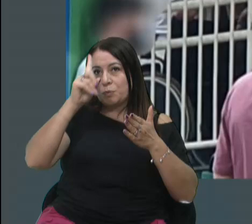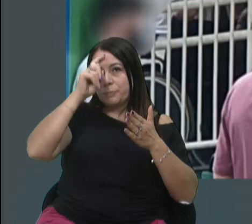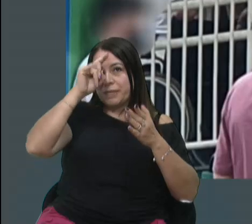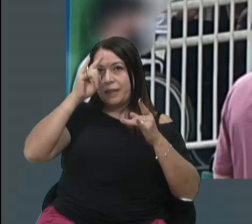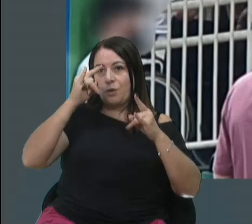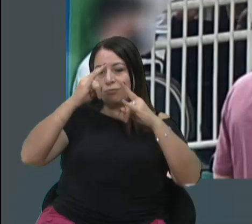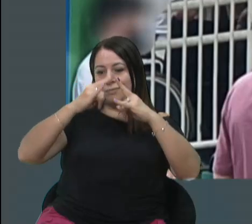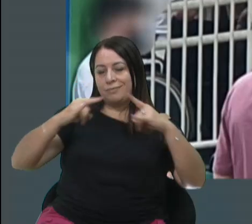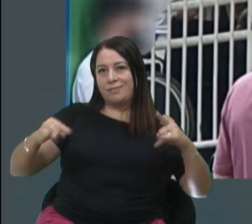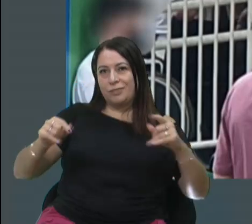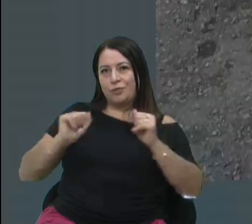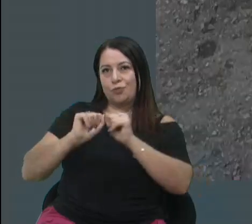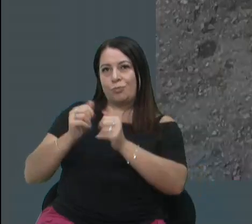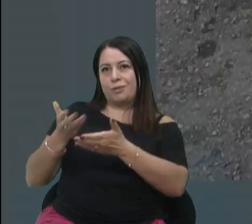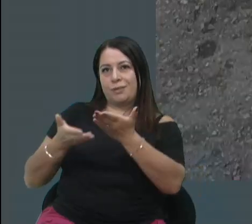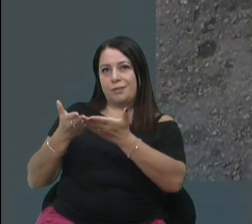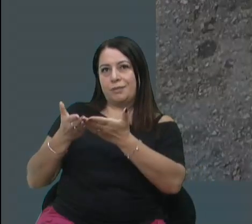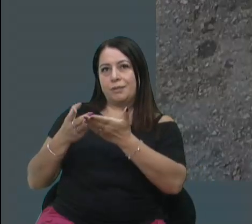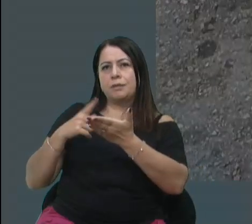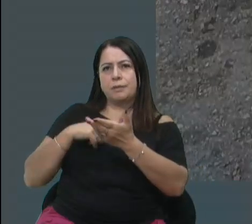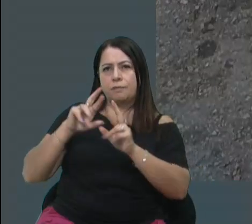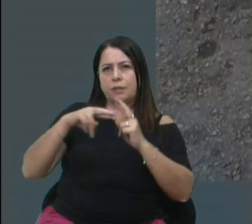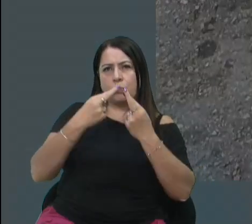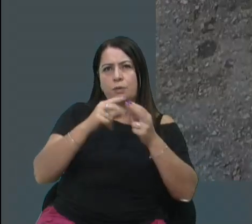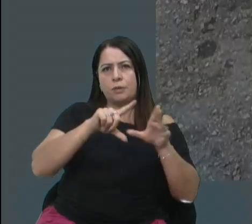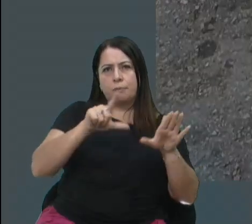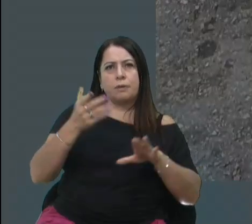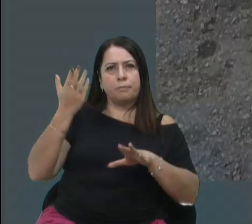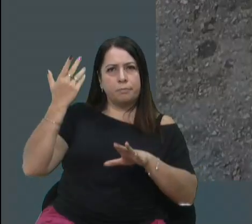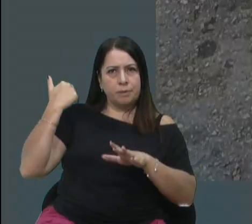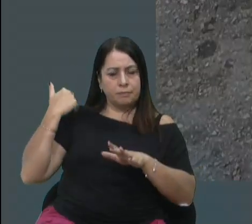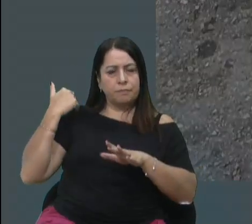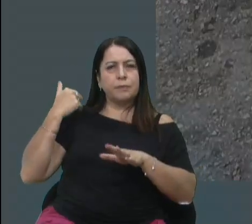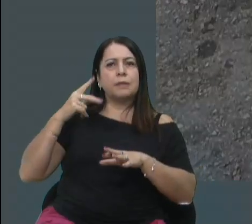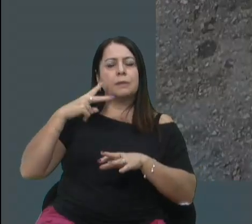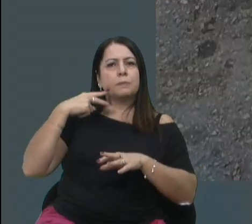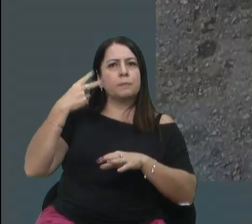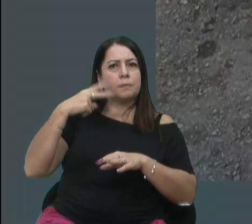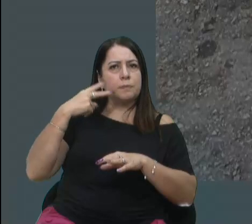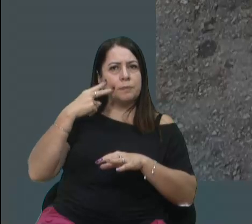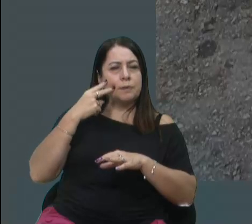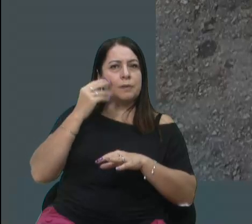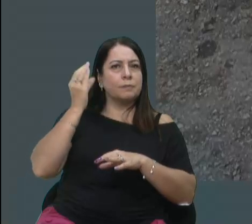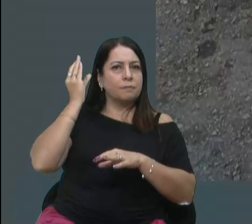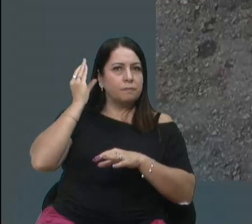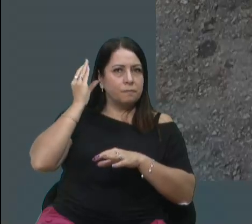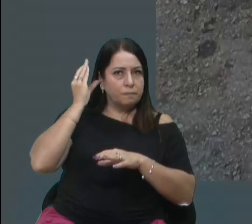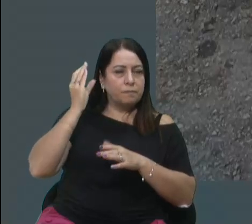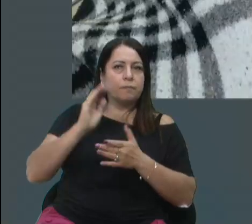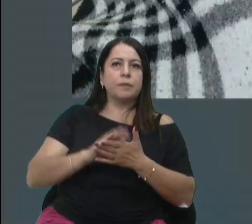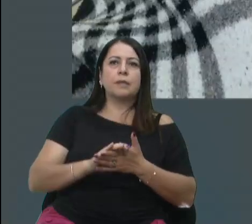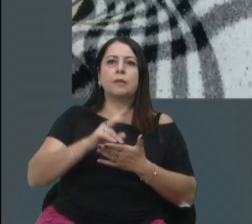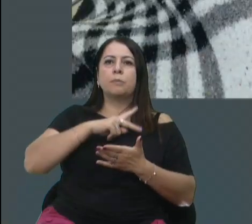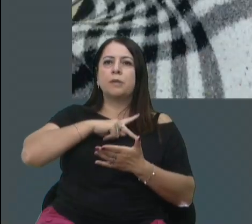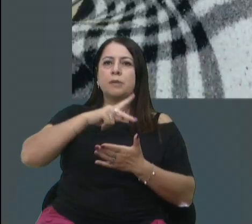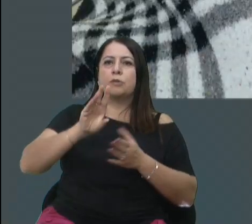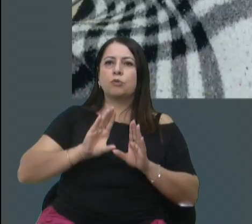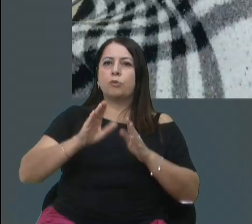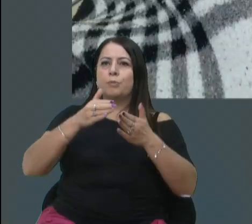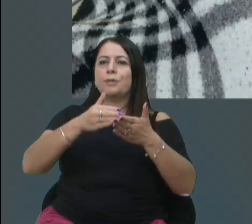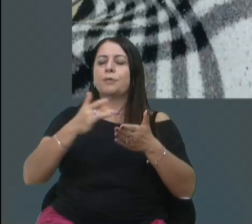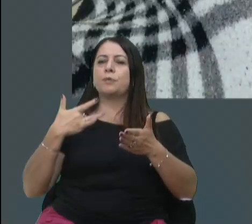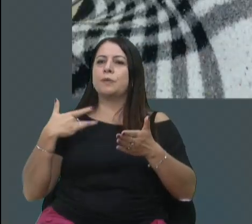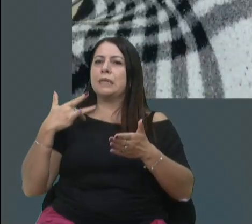Inclusive tivemos uma reunião semana passada com o vereador Cadori, presidente da Comissão da